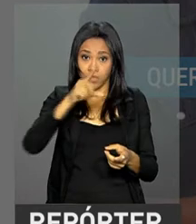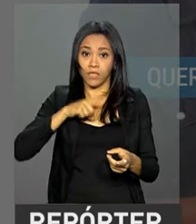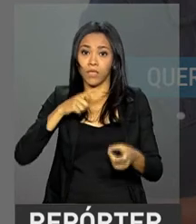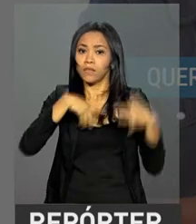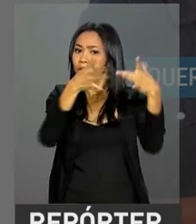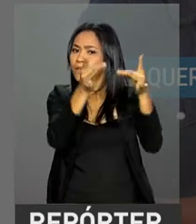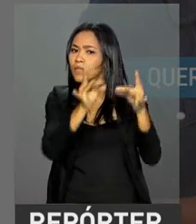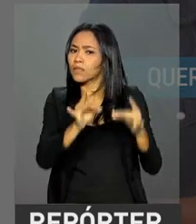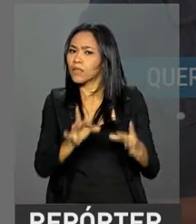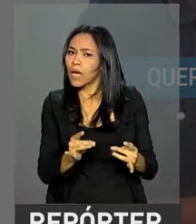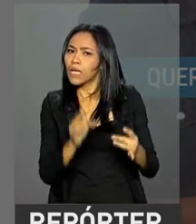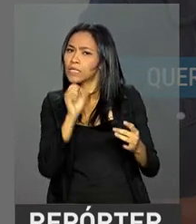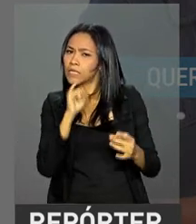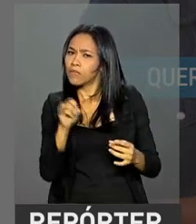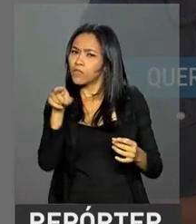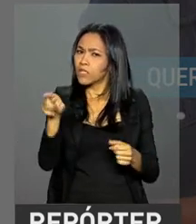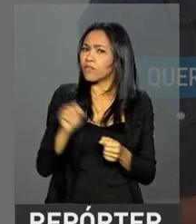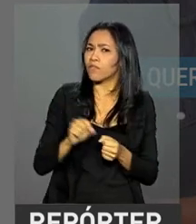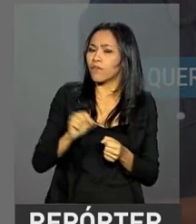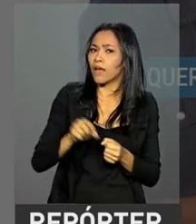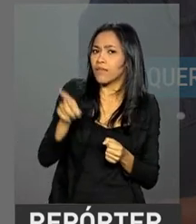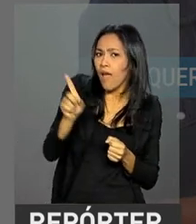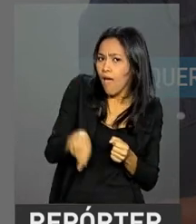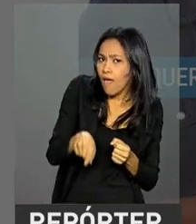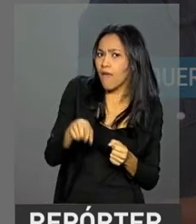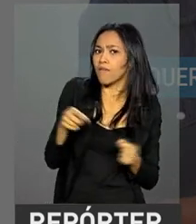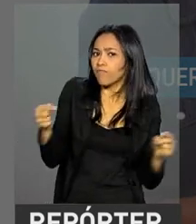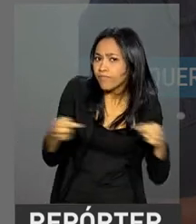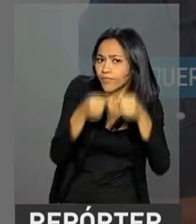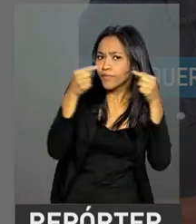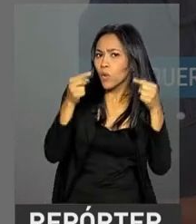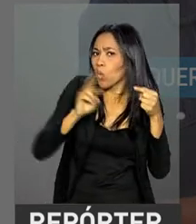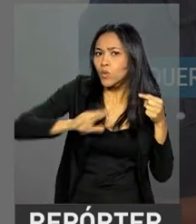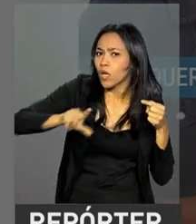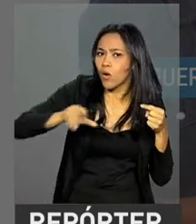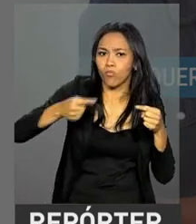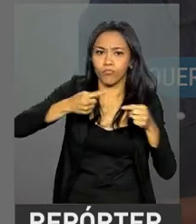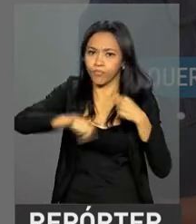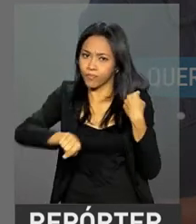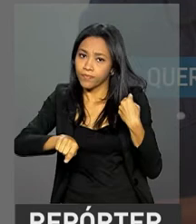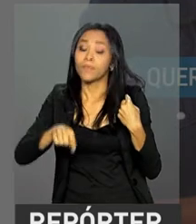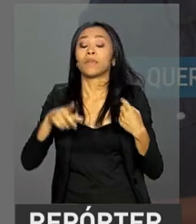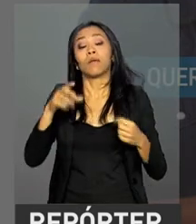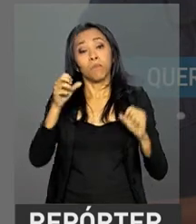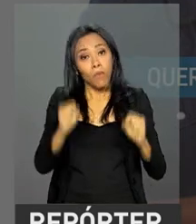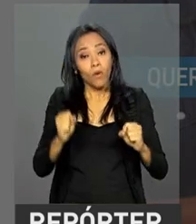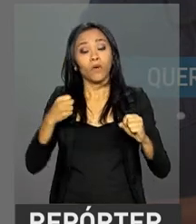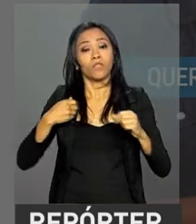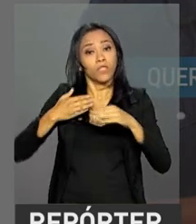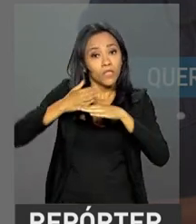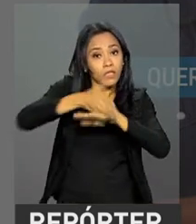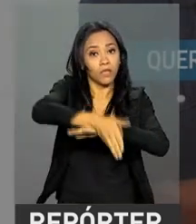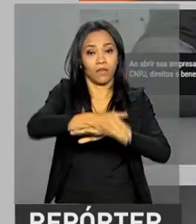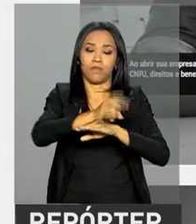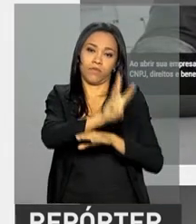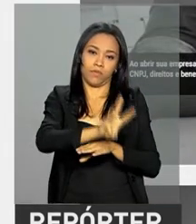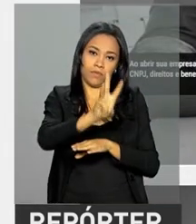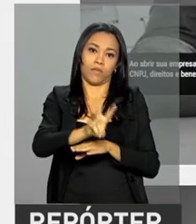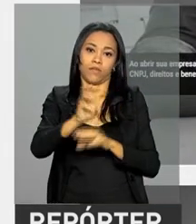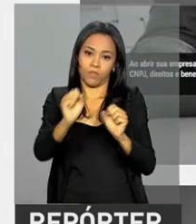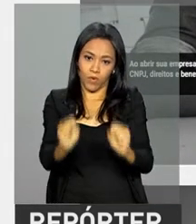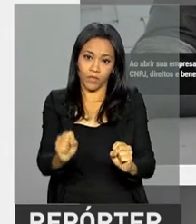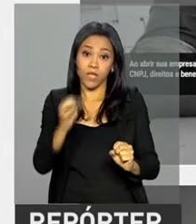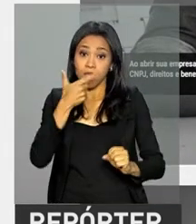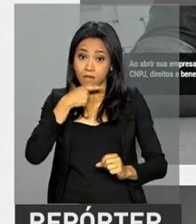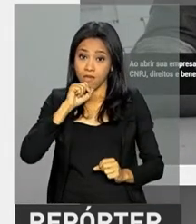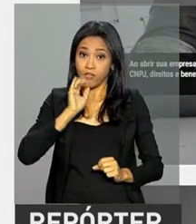do programa, saber se sua atividade profissional é atendida. A formalização pode ser feita direto no site. Para